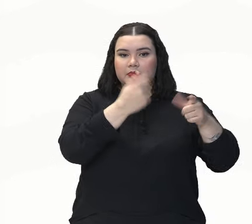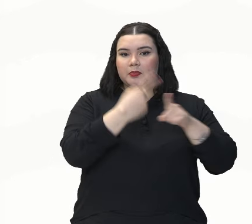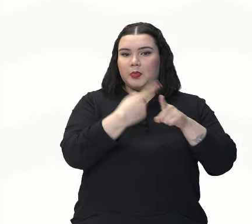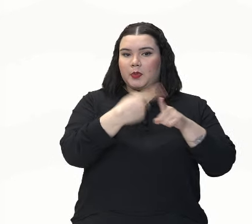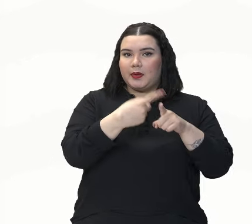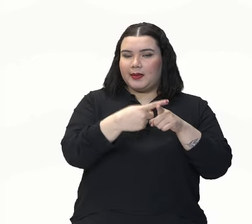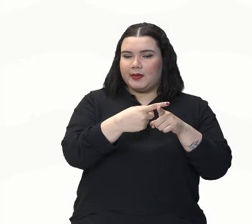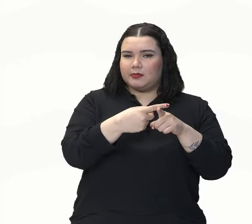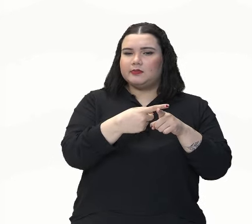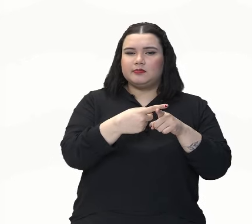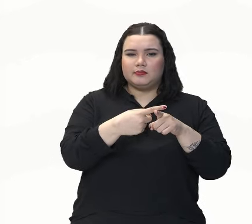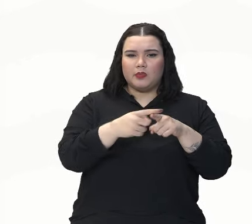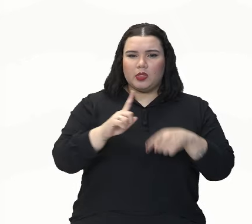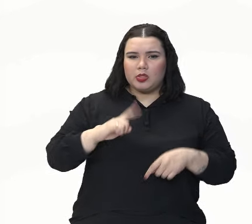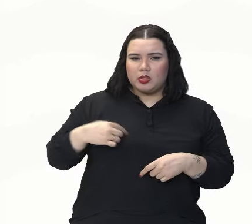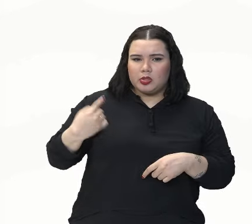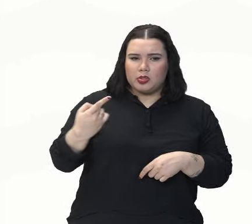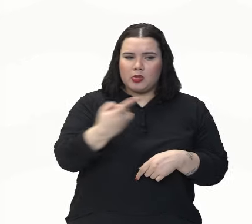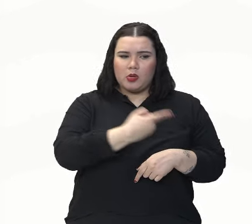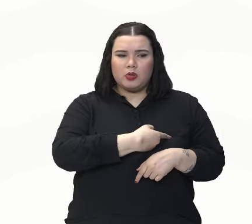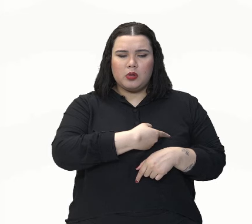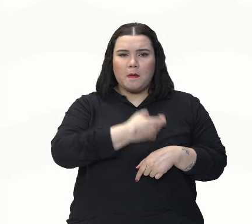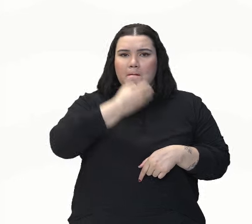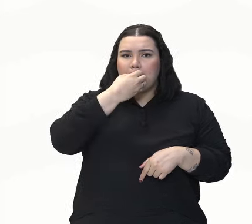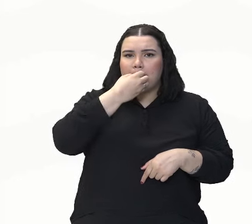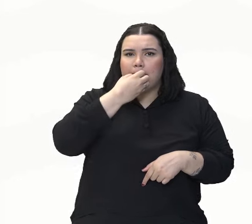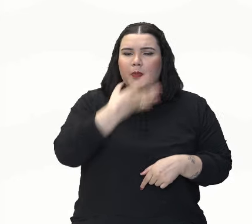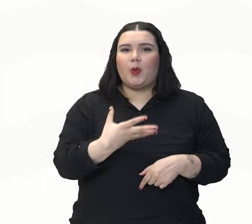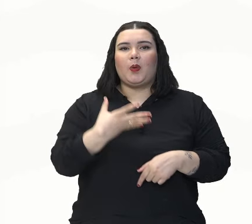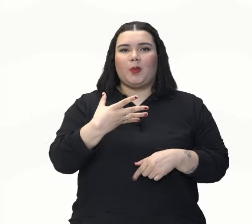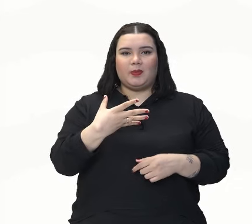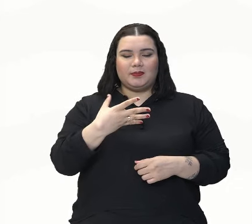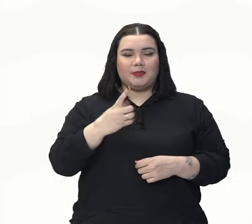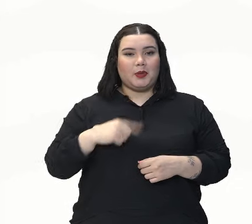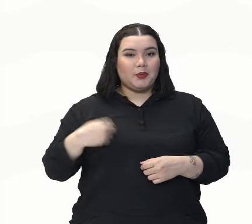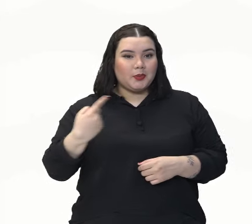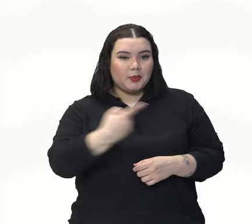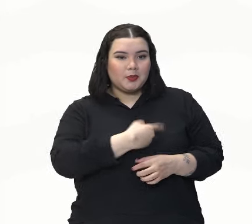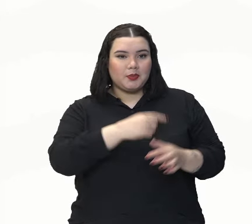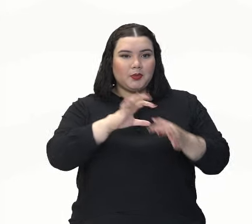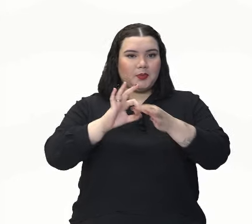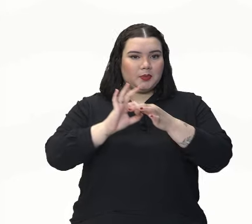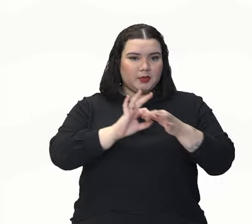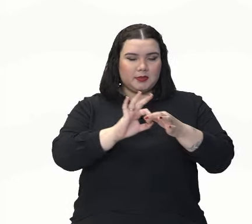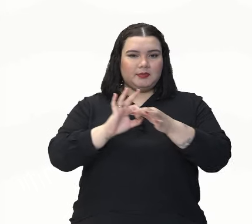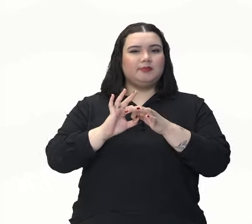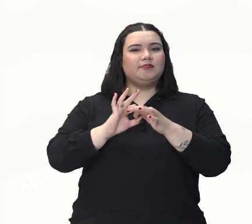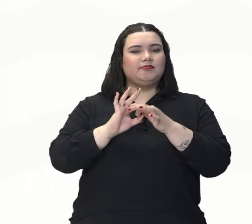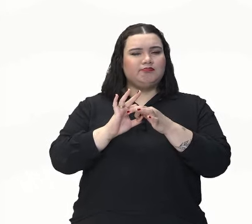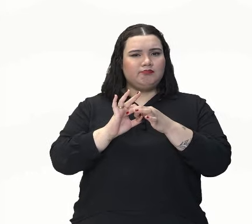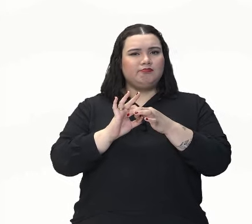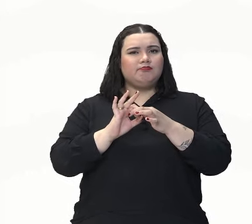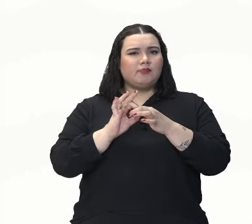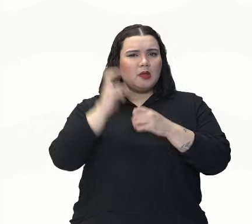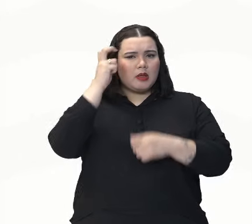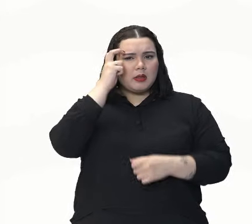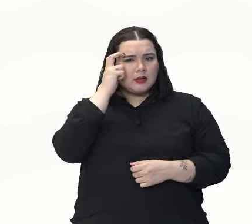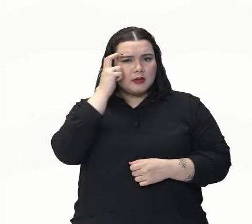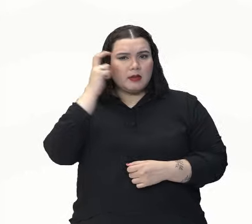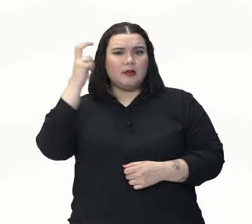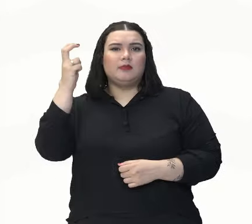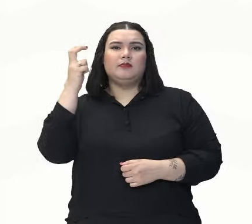veja bem, somos todos bons, somos todos justos, somos todos